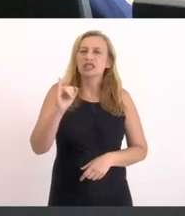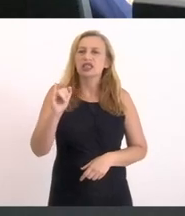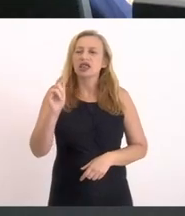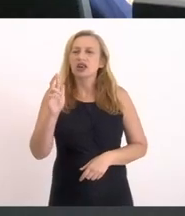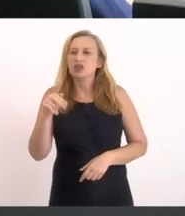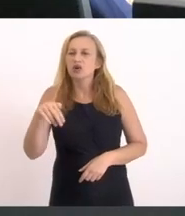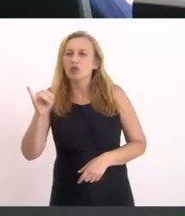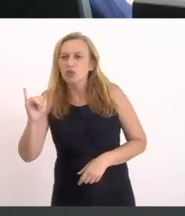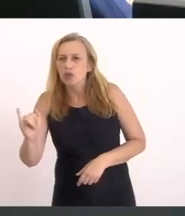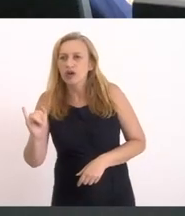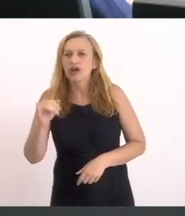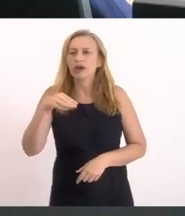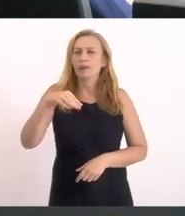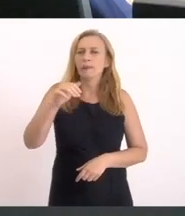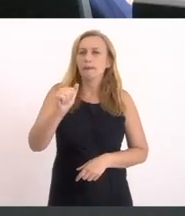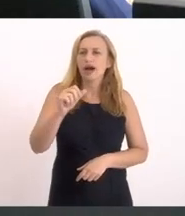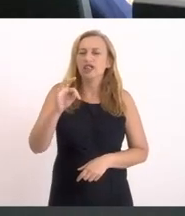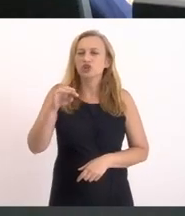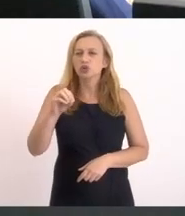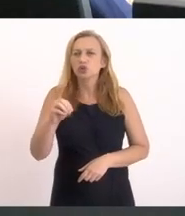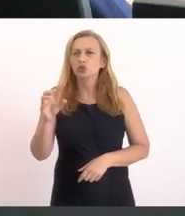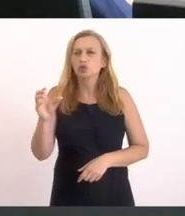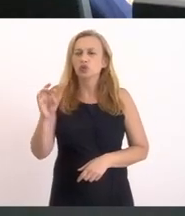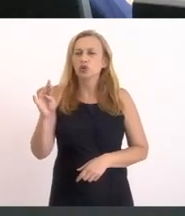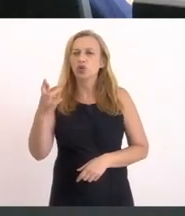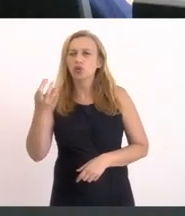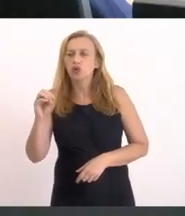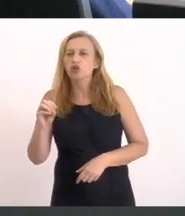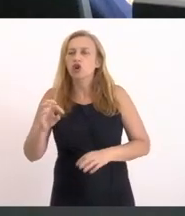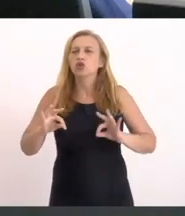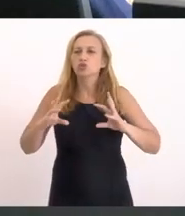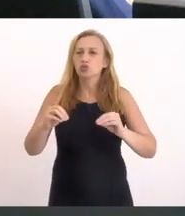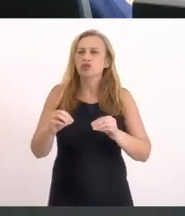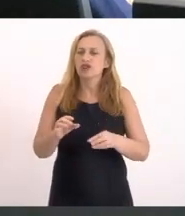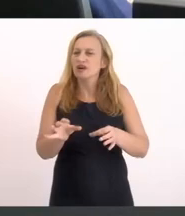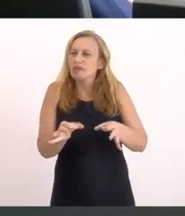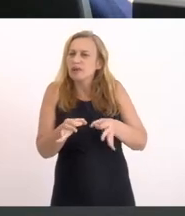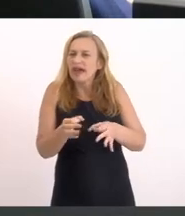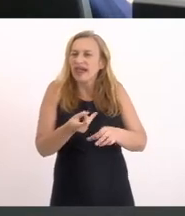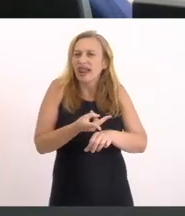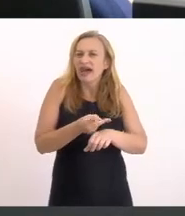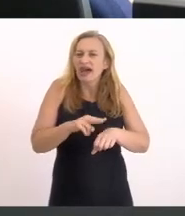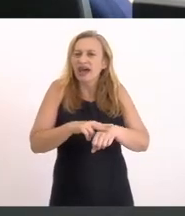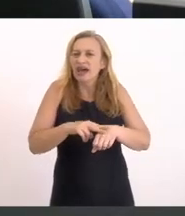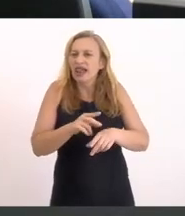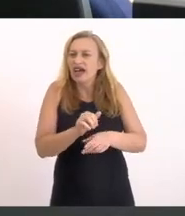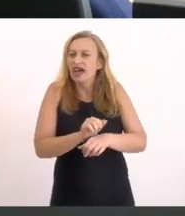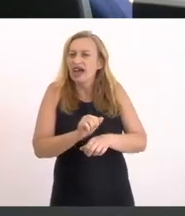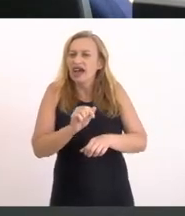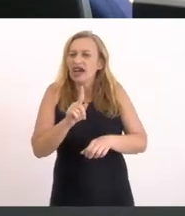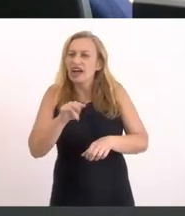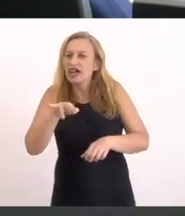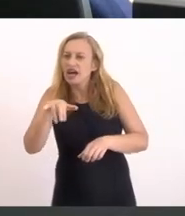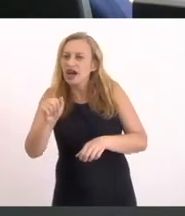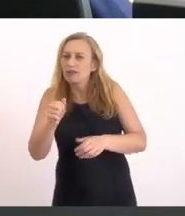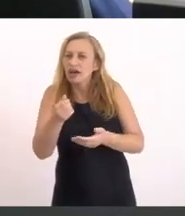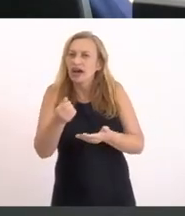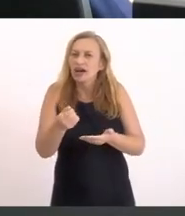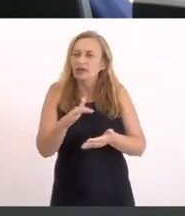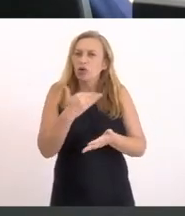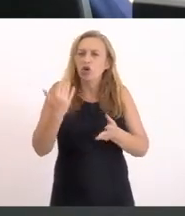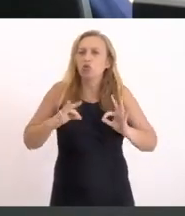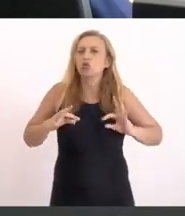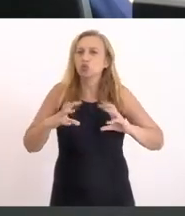Mato Grosso Tudo desaguar ali Aí fizeram aquela Aquela grama lá Matou aquele ecossistema Todo Matou tudo Quando botou Lá era